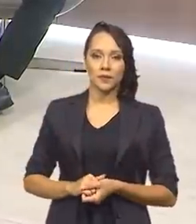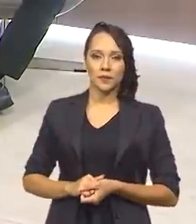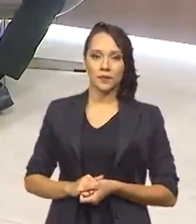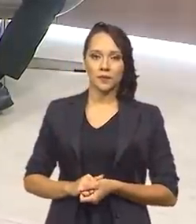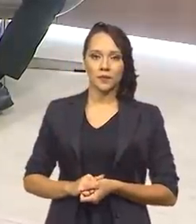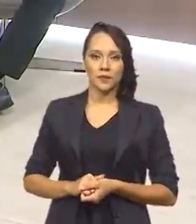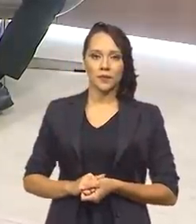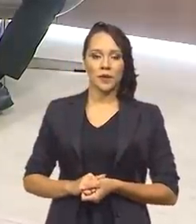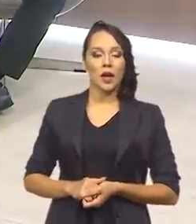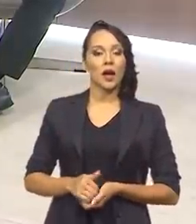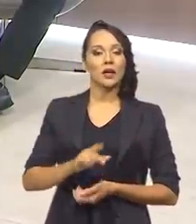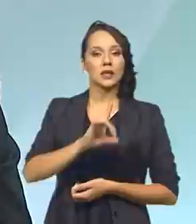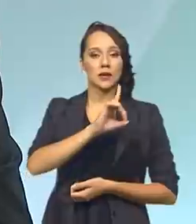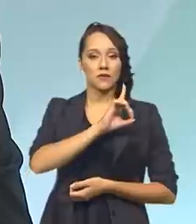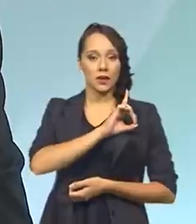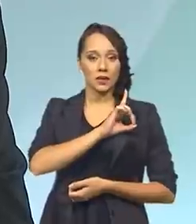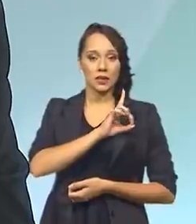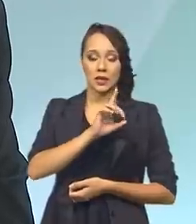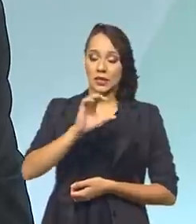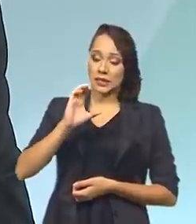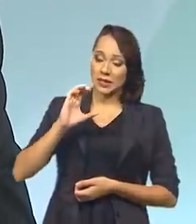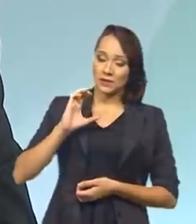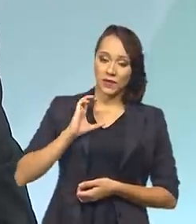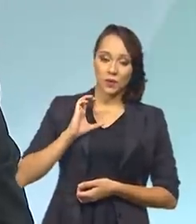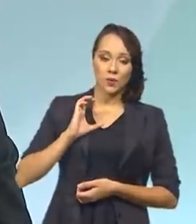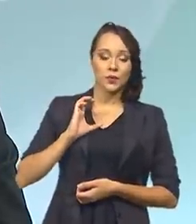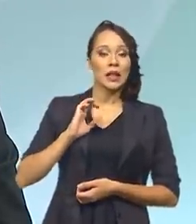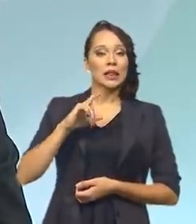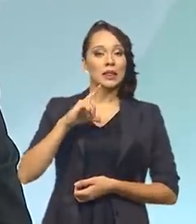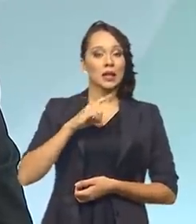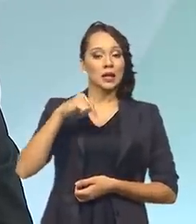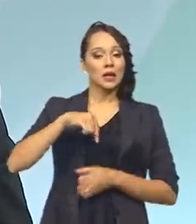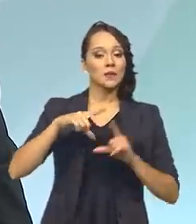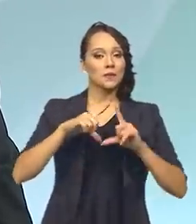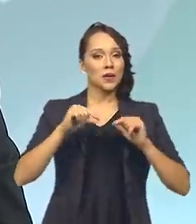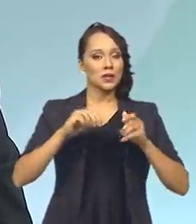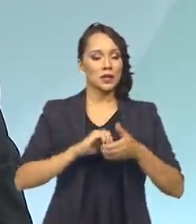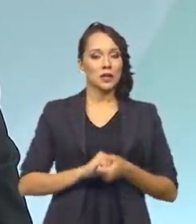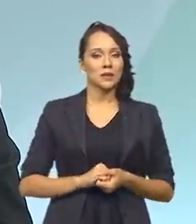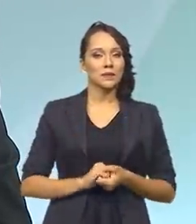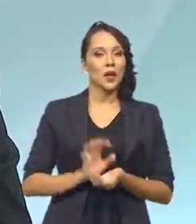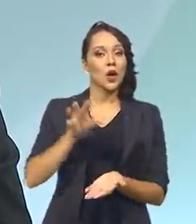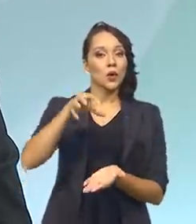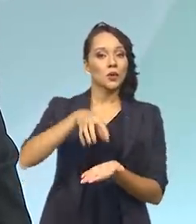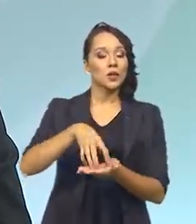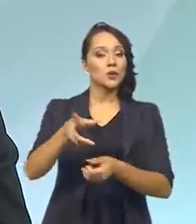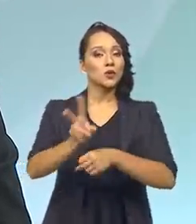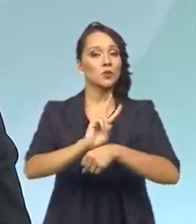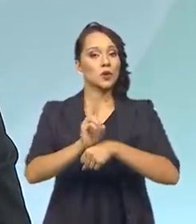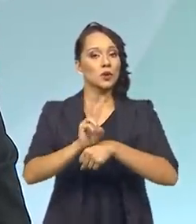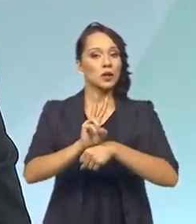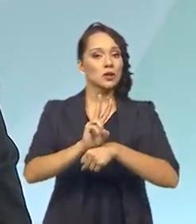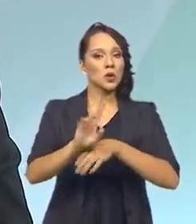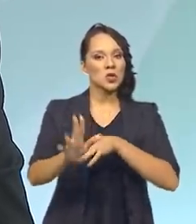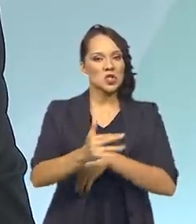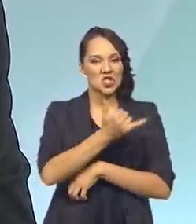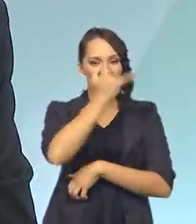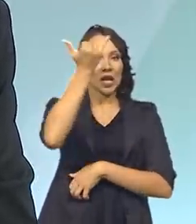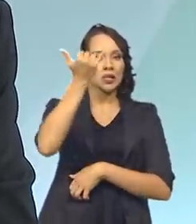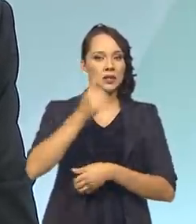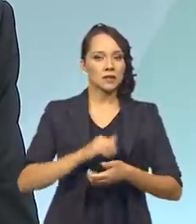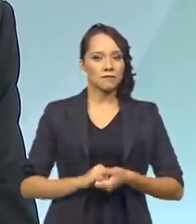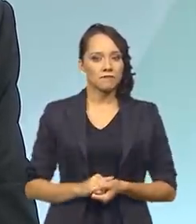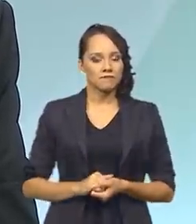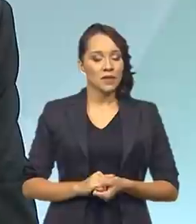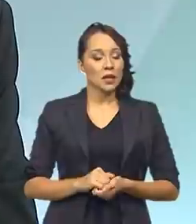A Defesa Civil tem aqui em Brasília um centro de monitoramento de desastres. Então,